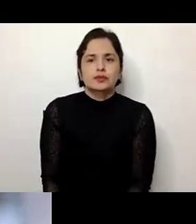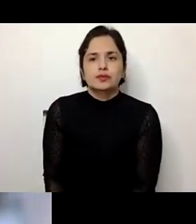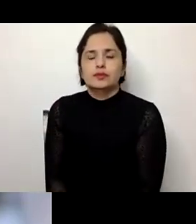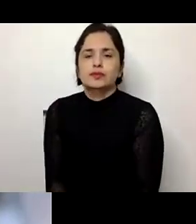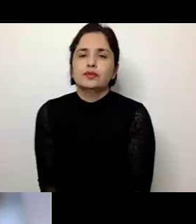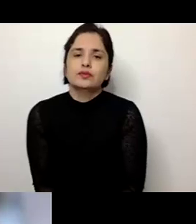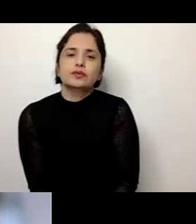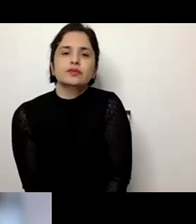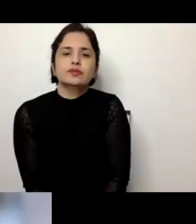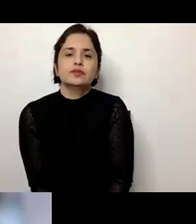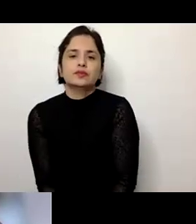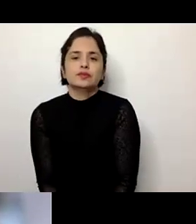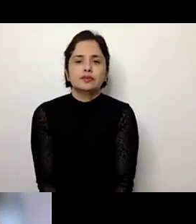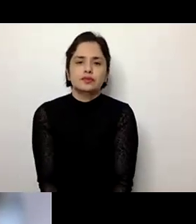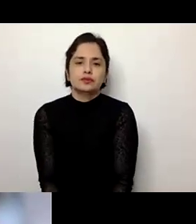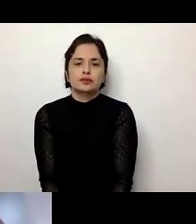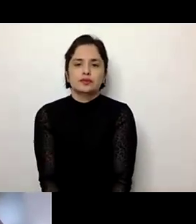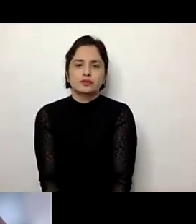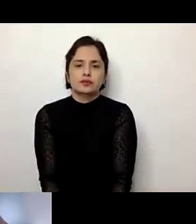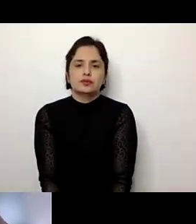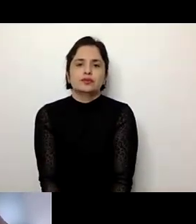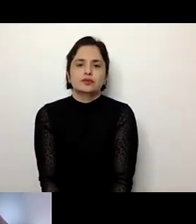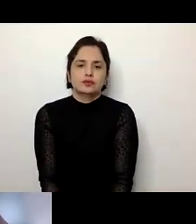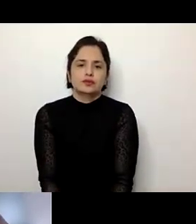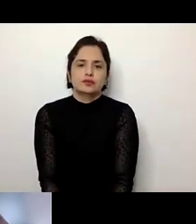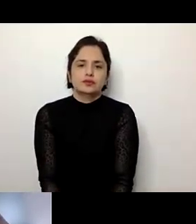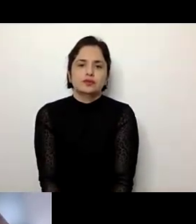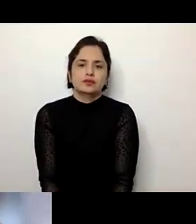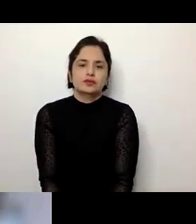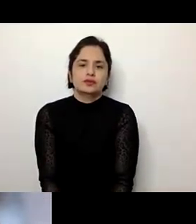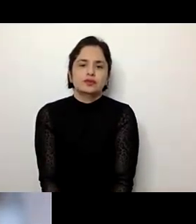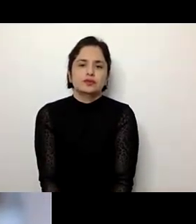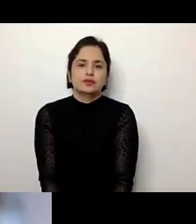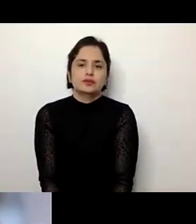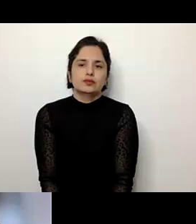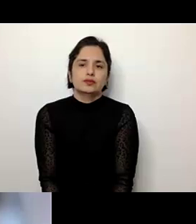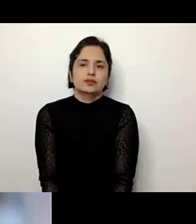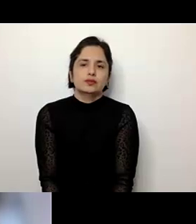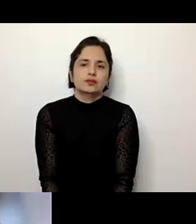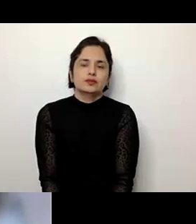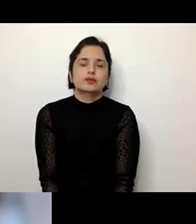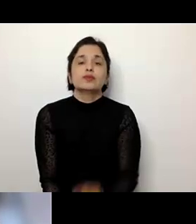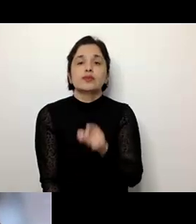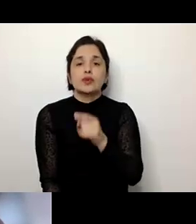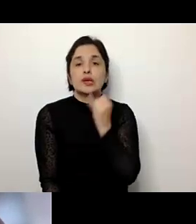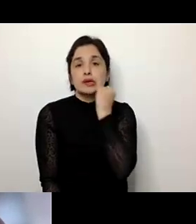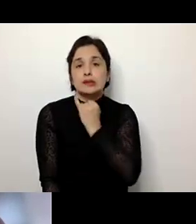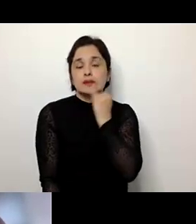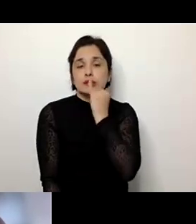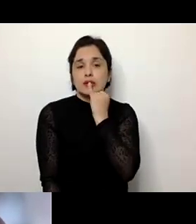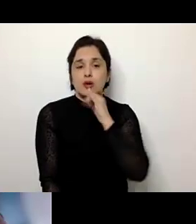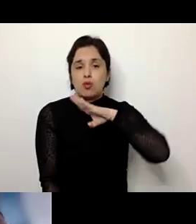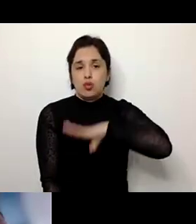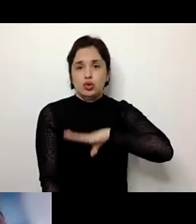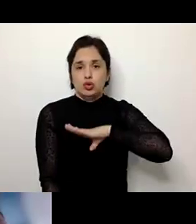apresentado aqui, nós conseguimos ver em duas, em duas, eu não sei se vocês veem aí, Boris, dando para ver bem que